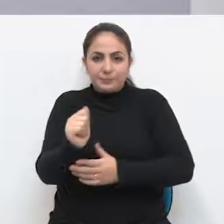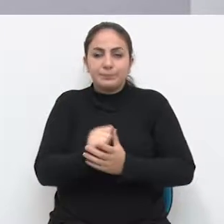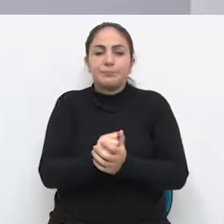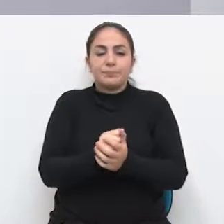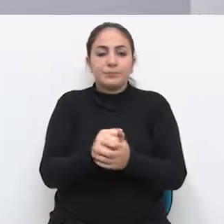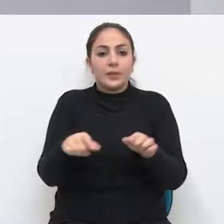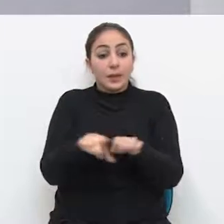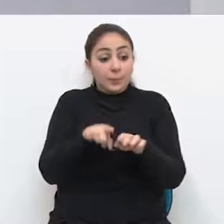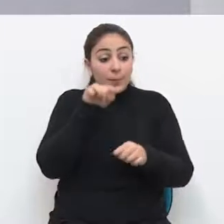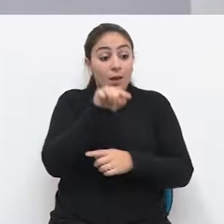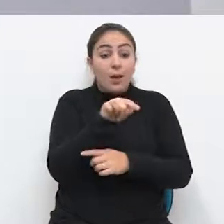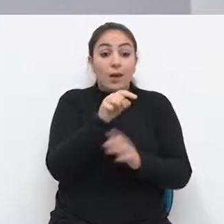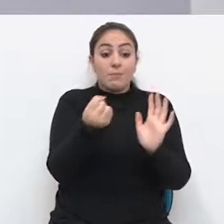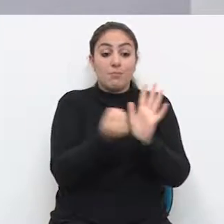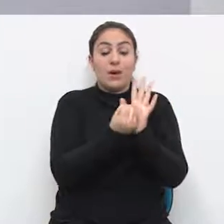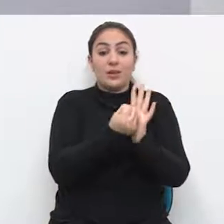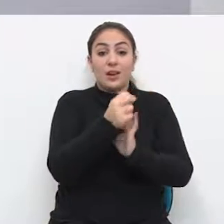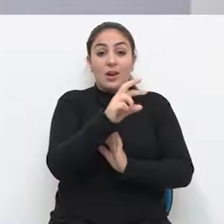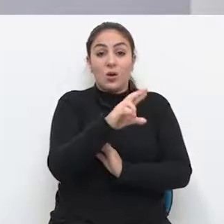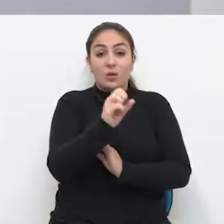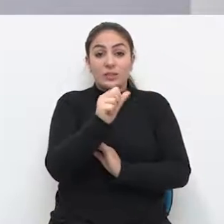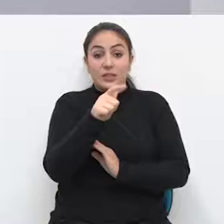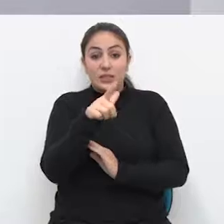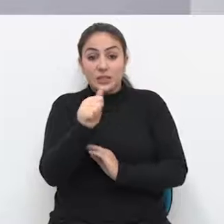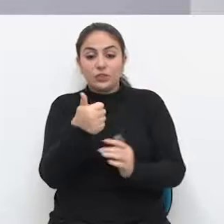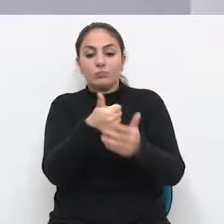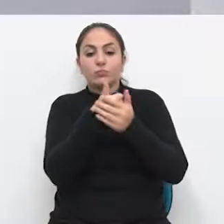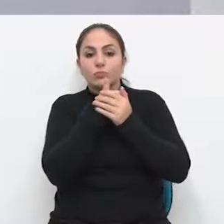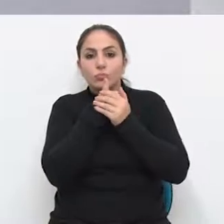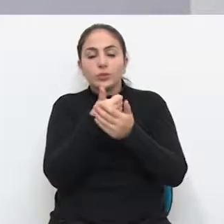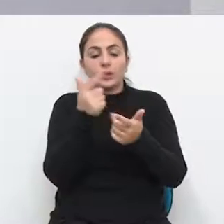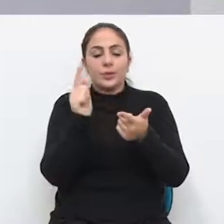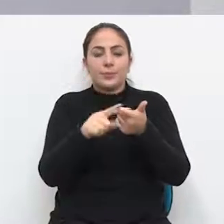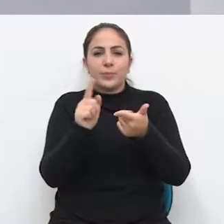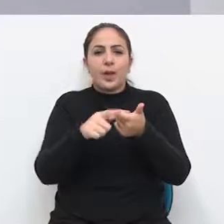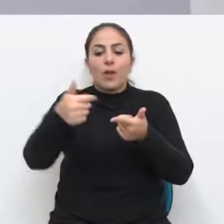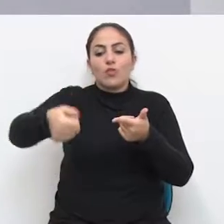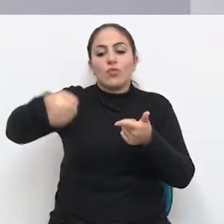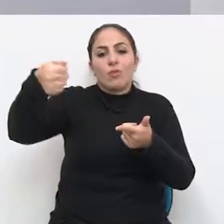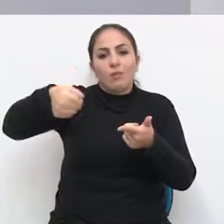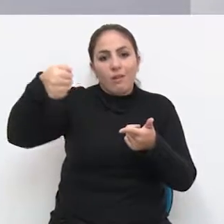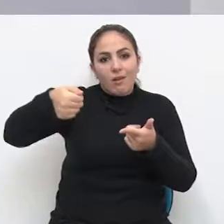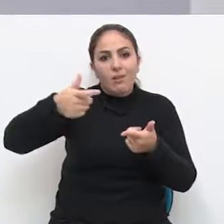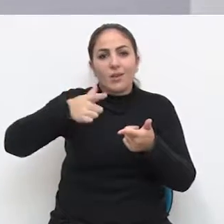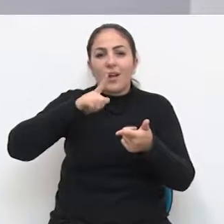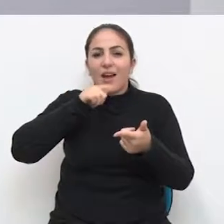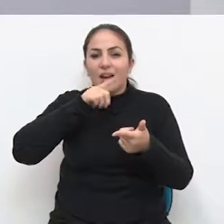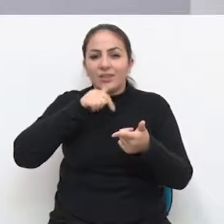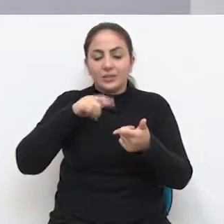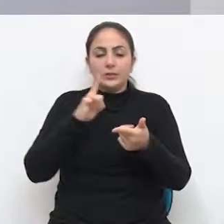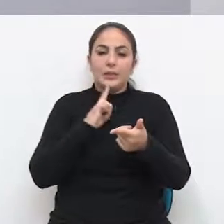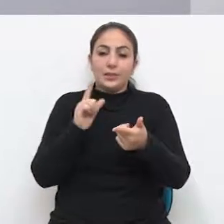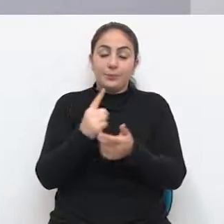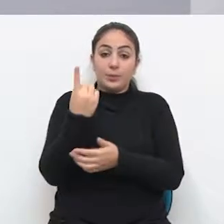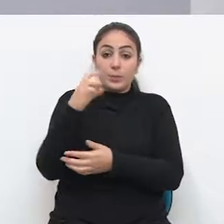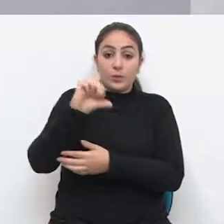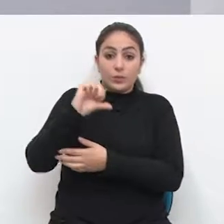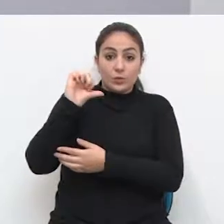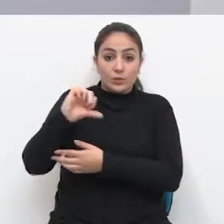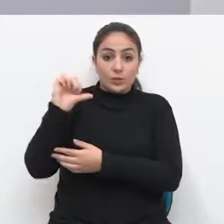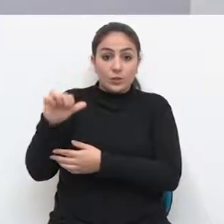que é o pórtico, juntamente com a cuia, lá do Parque de Rodeio, juntamente com a chaleira, que em 1999